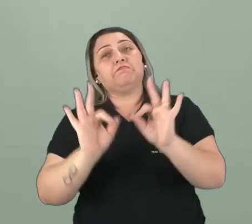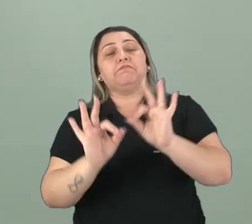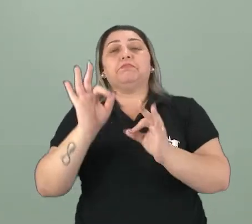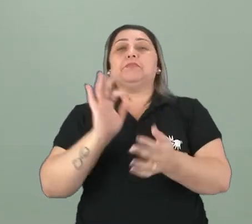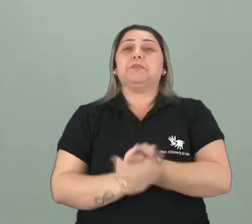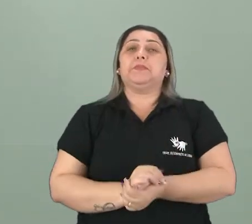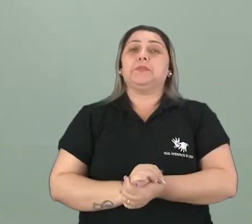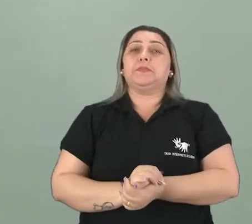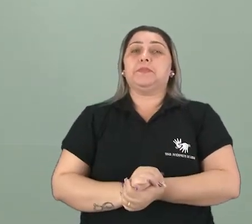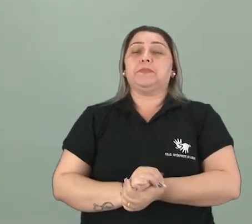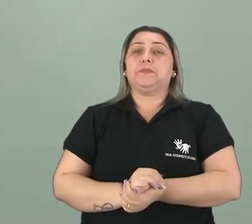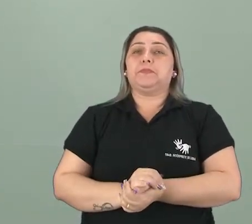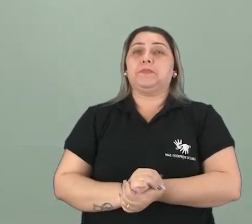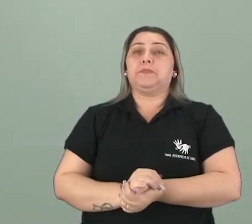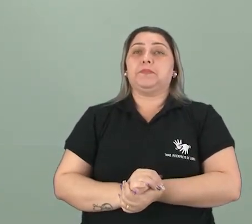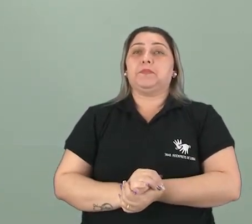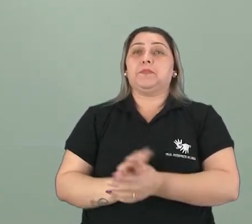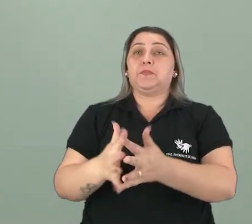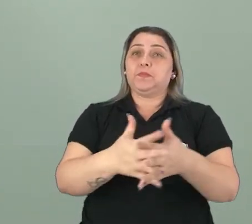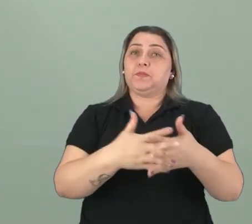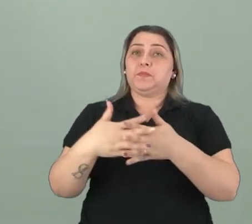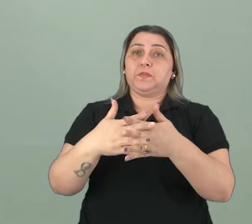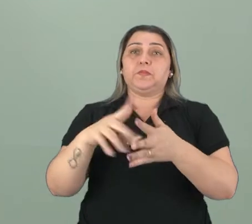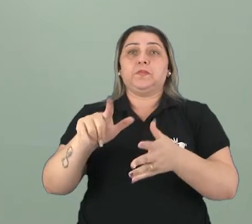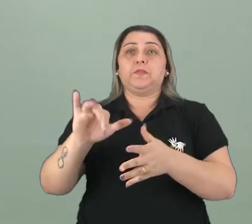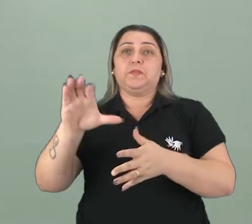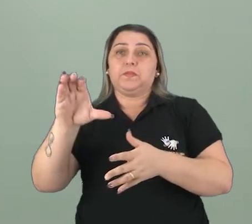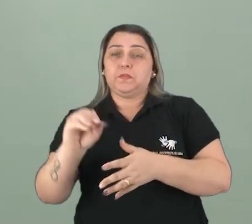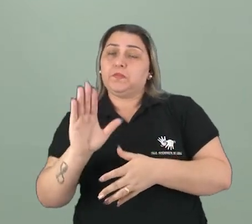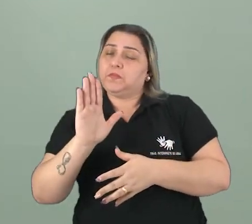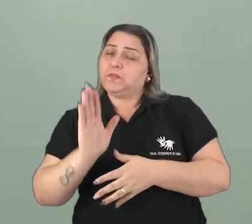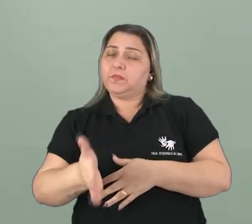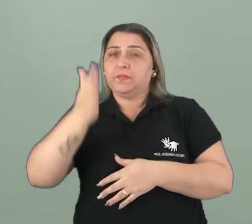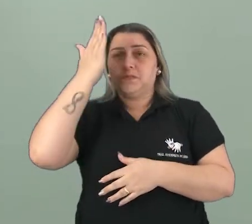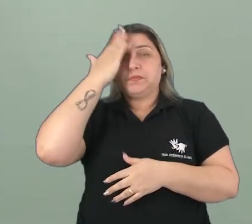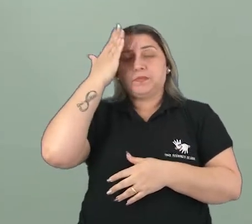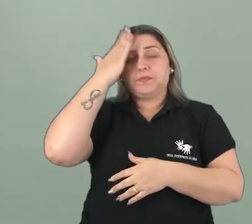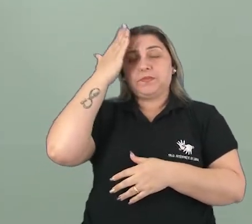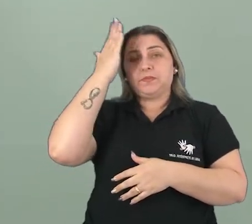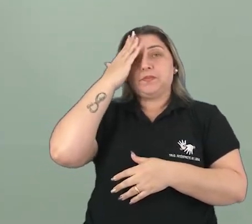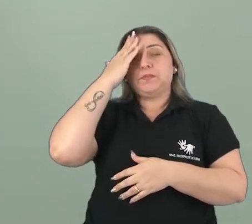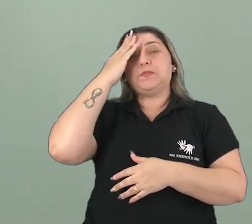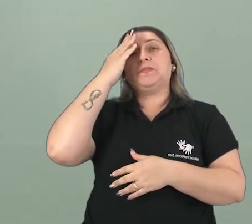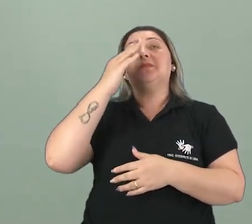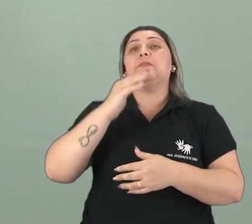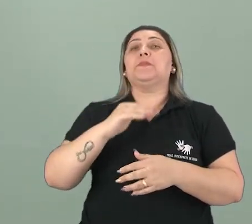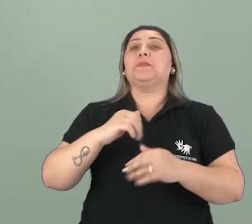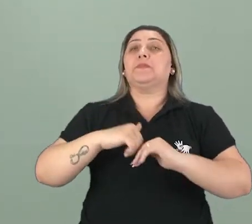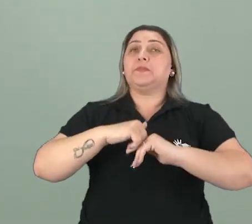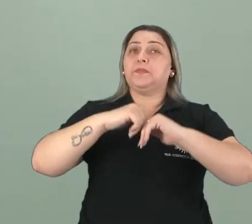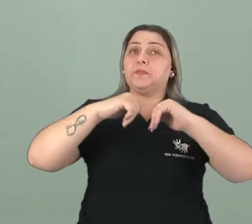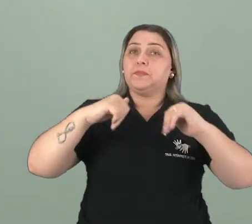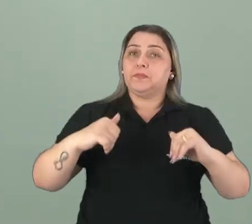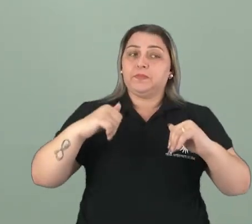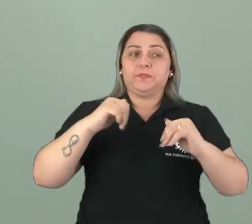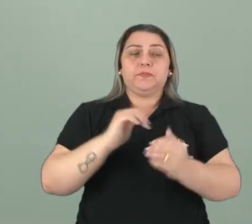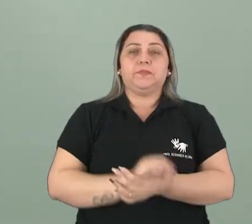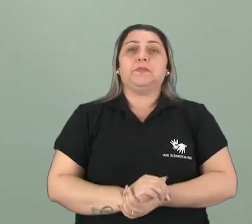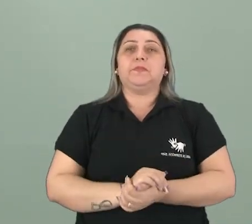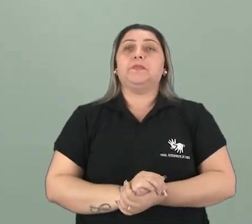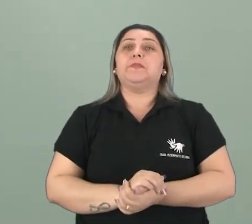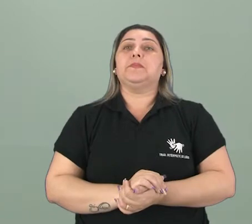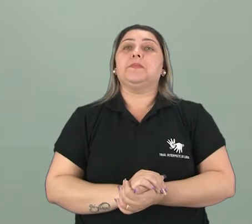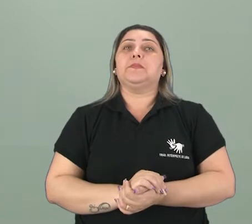para que aquela... Para quando vier o carro da coleta, ele já pegar ali os saquinhos todos separados. Quando for para o